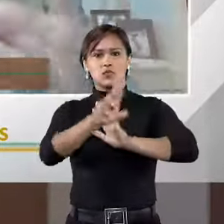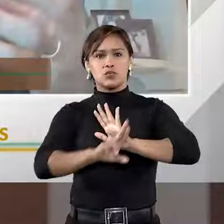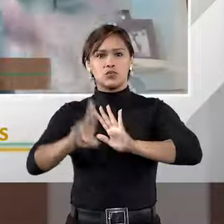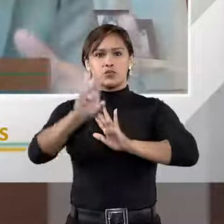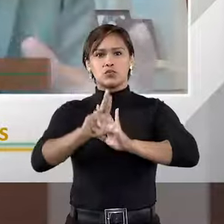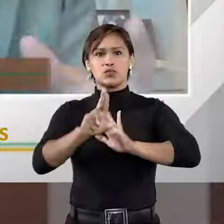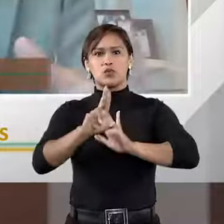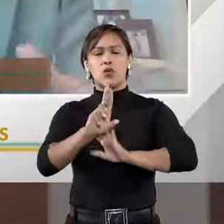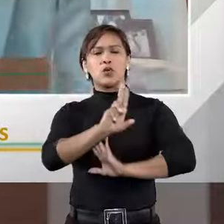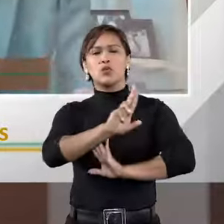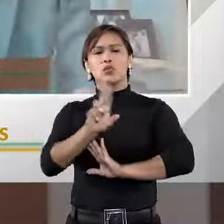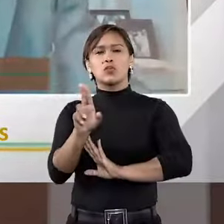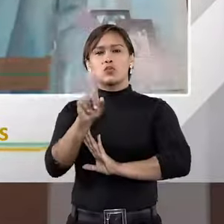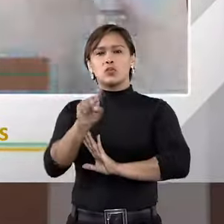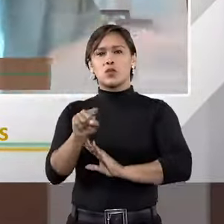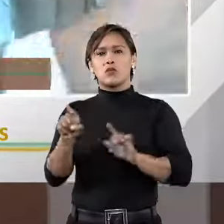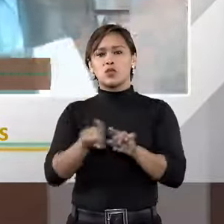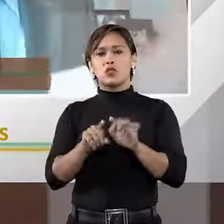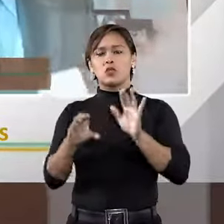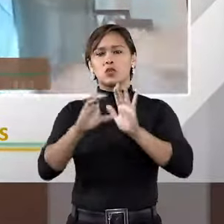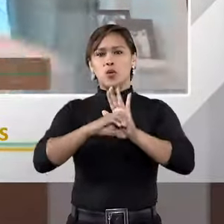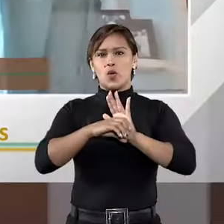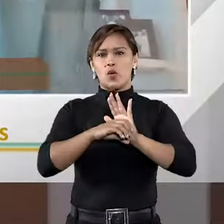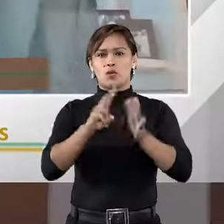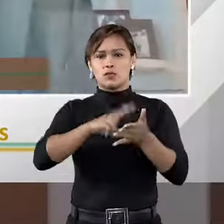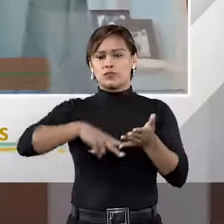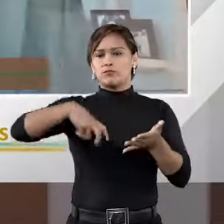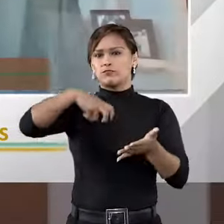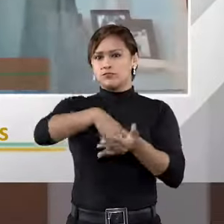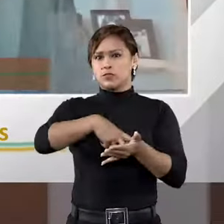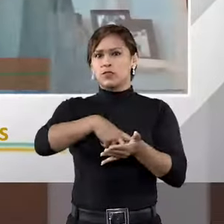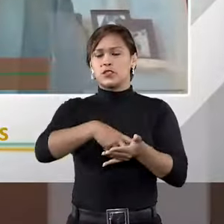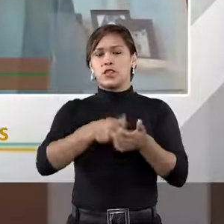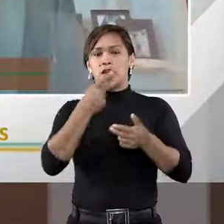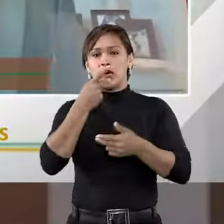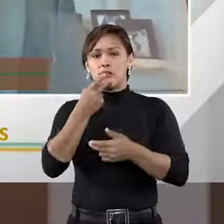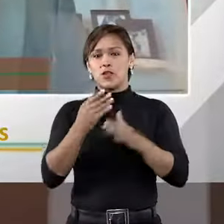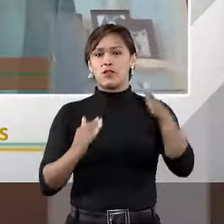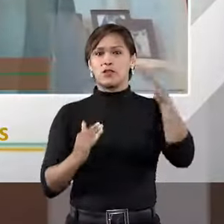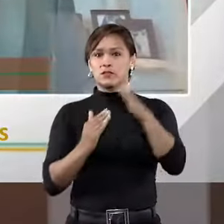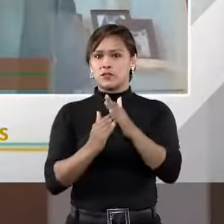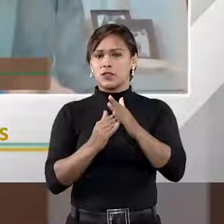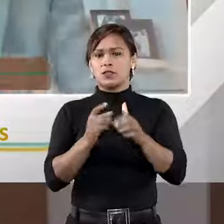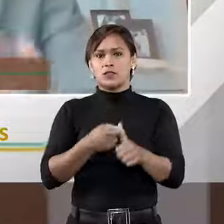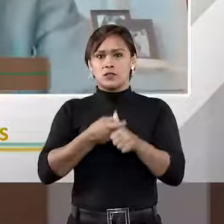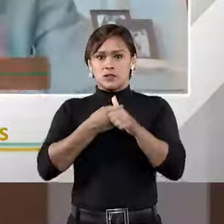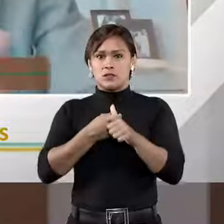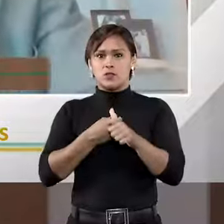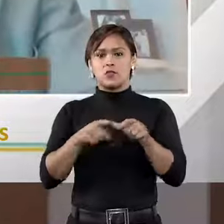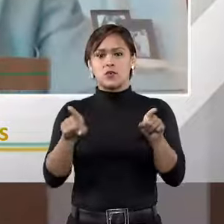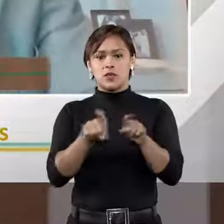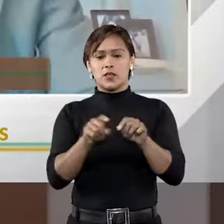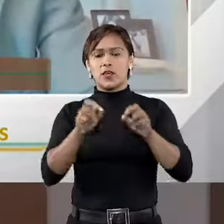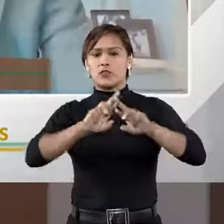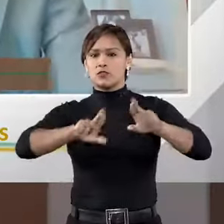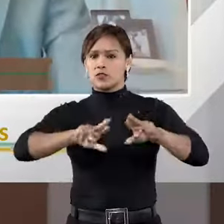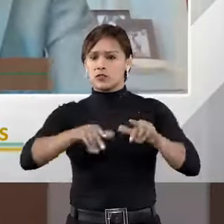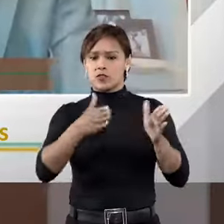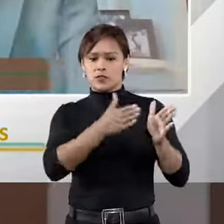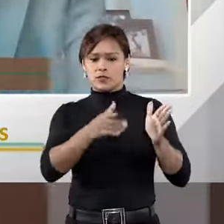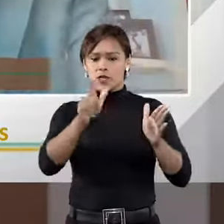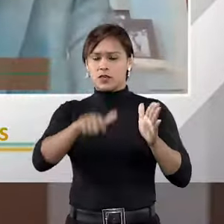terminologia do Código de Processo Civil foi quando ela falou, inclusive, em impedimento e suspeição, que é uma distinção